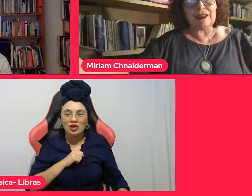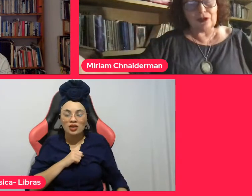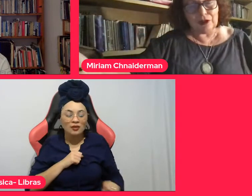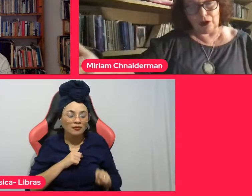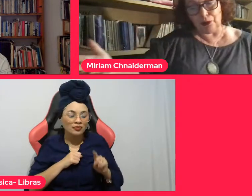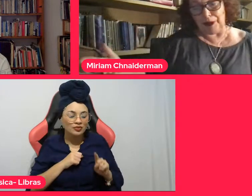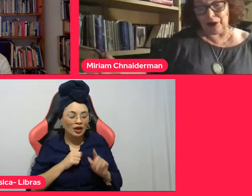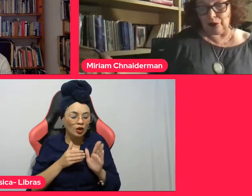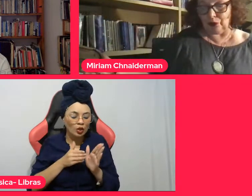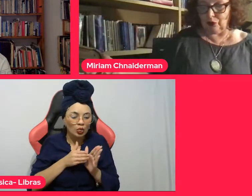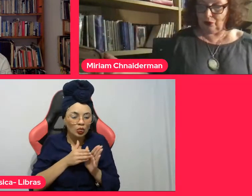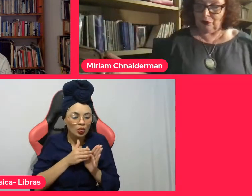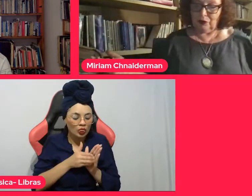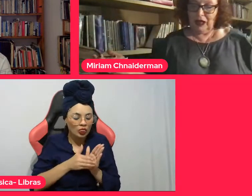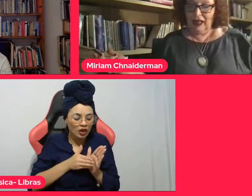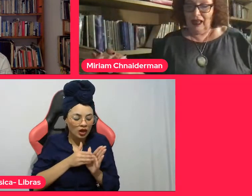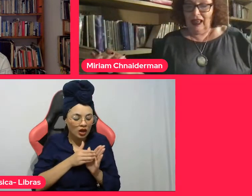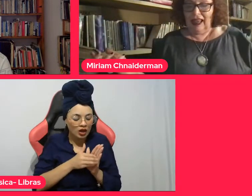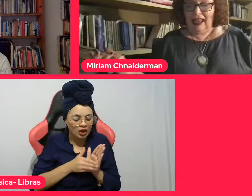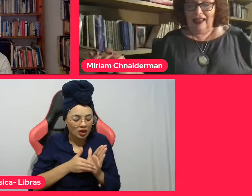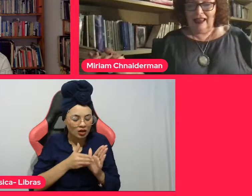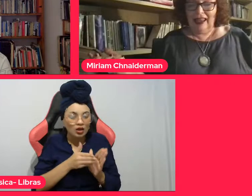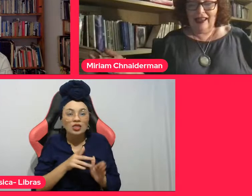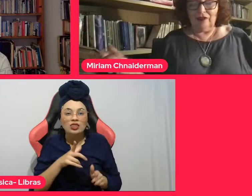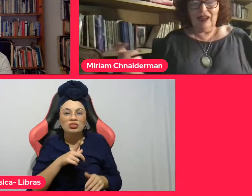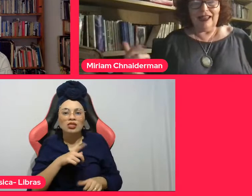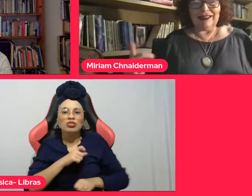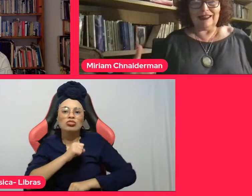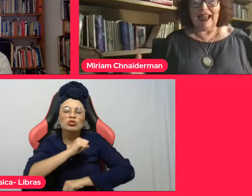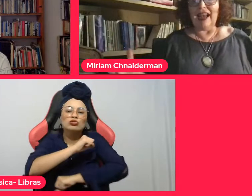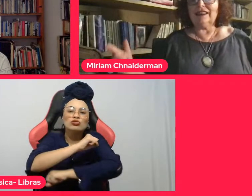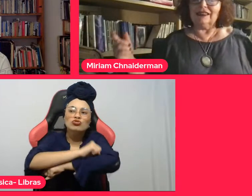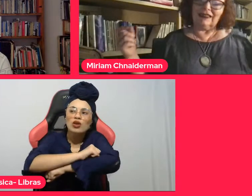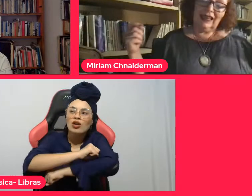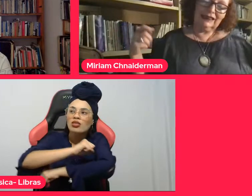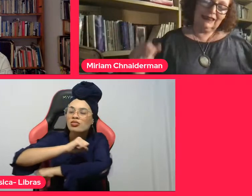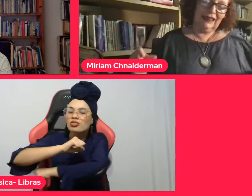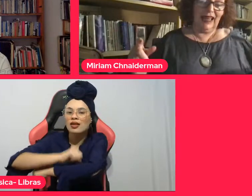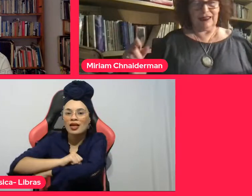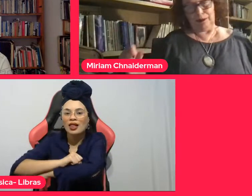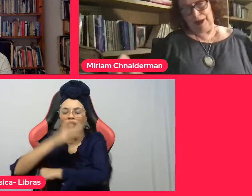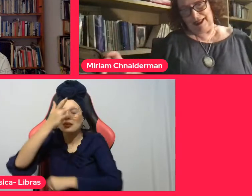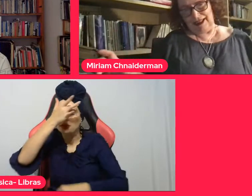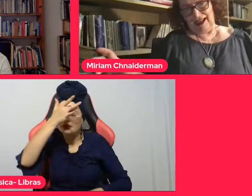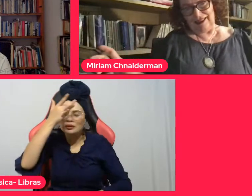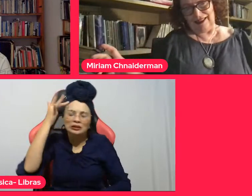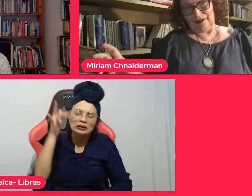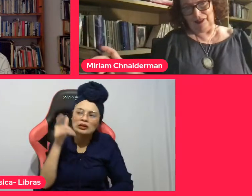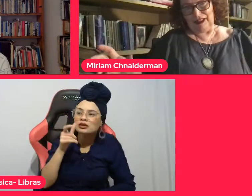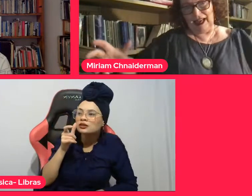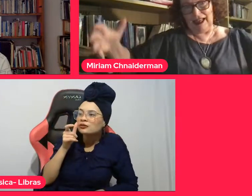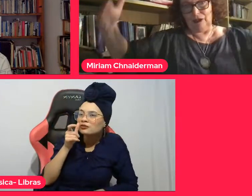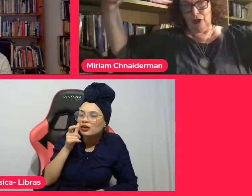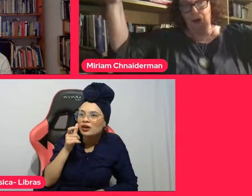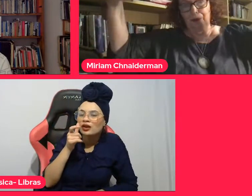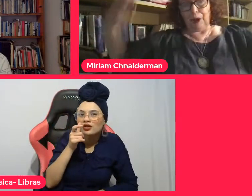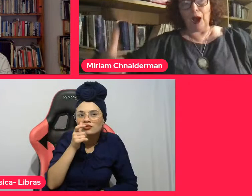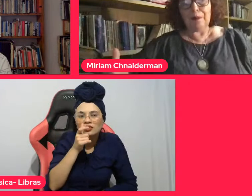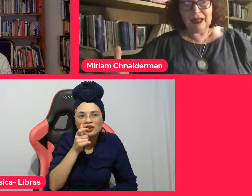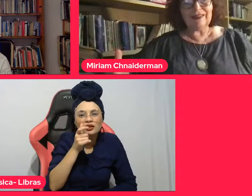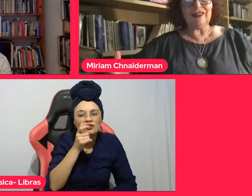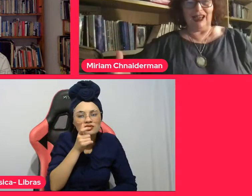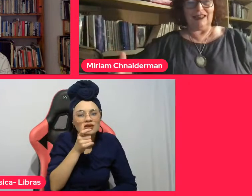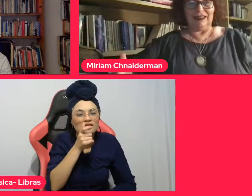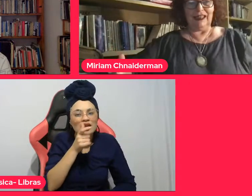indo atrás dos seus percursos, é um resgate da cidade de paisagem, já na sua